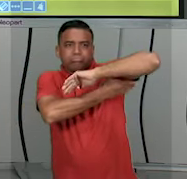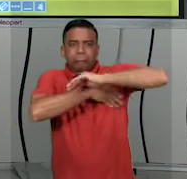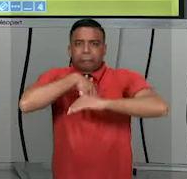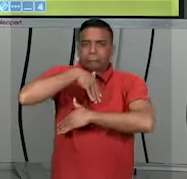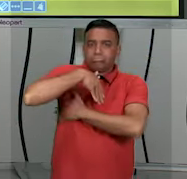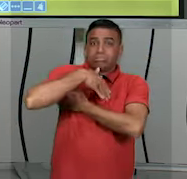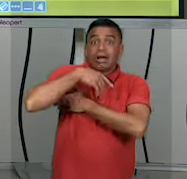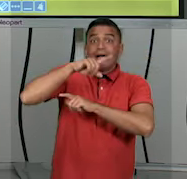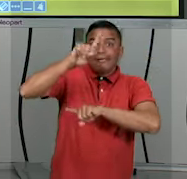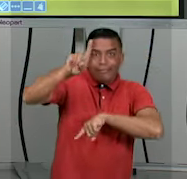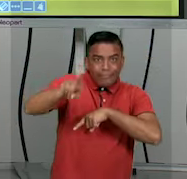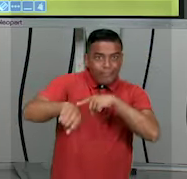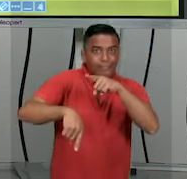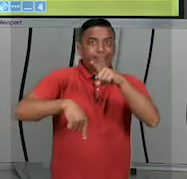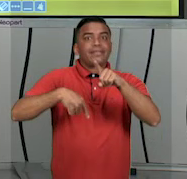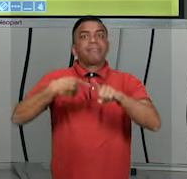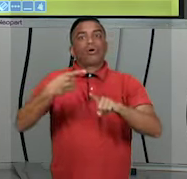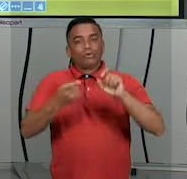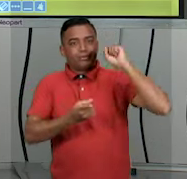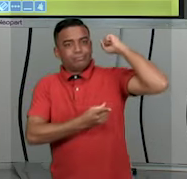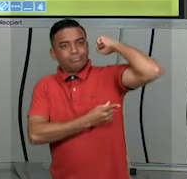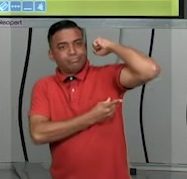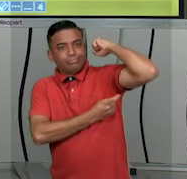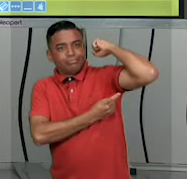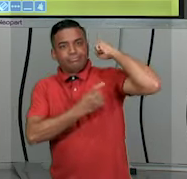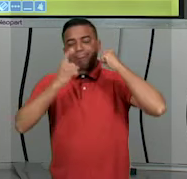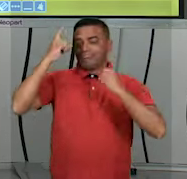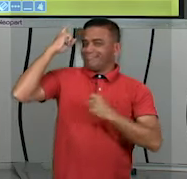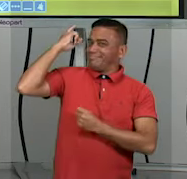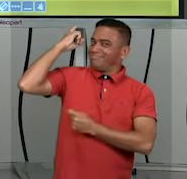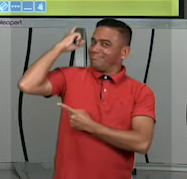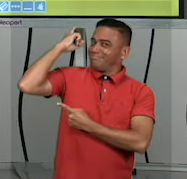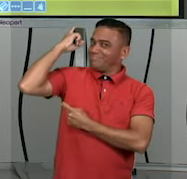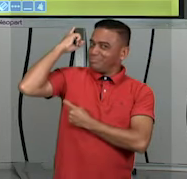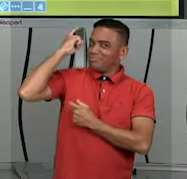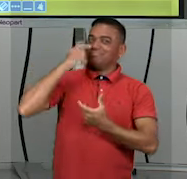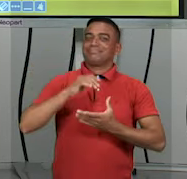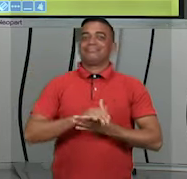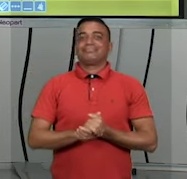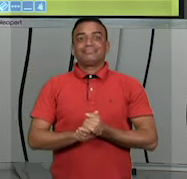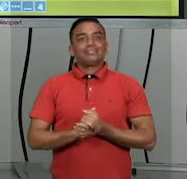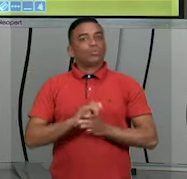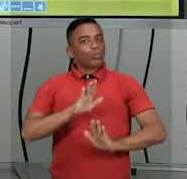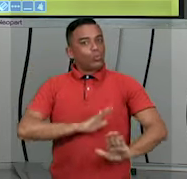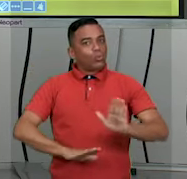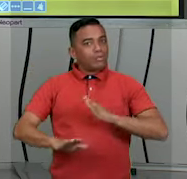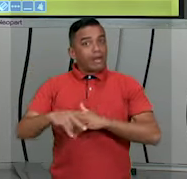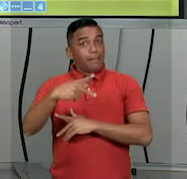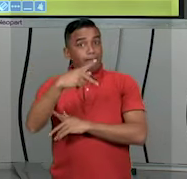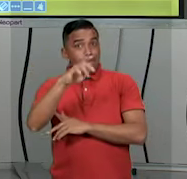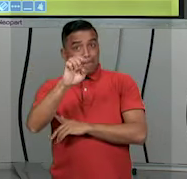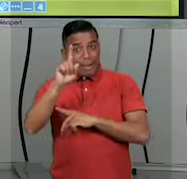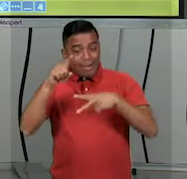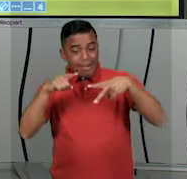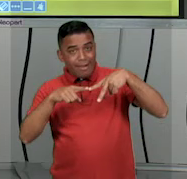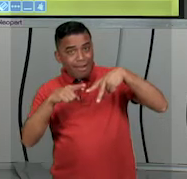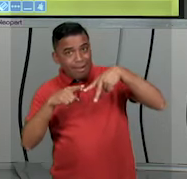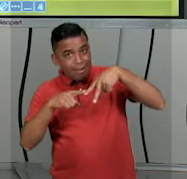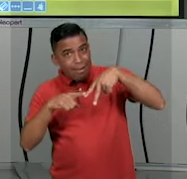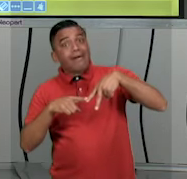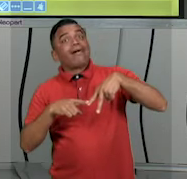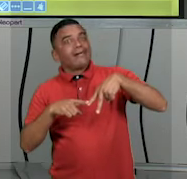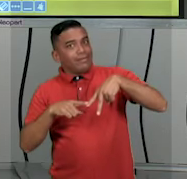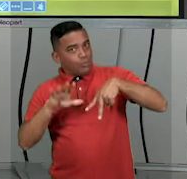e depois aplicar o desodorante. Você também precisa ter esse cuidado com os pés, com o seu corpo todo.